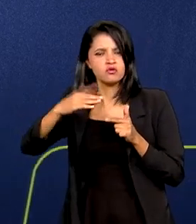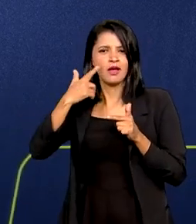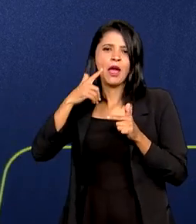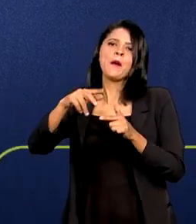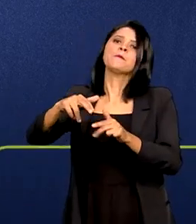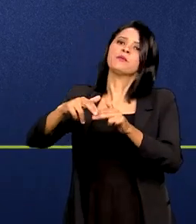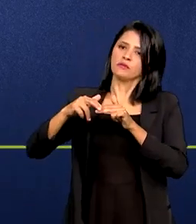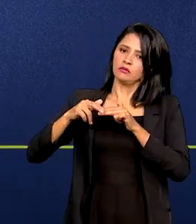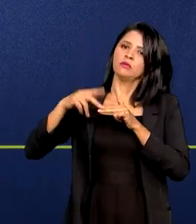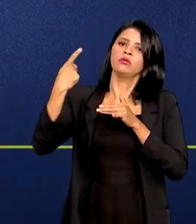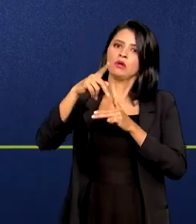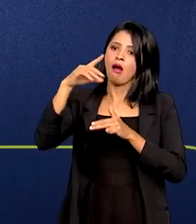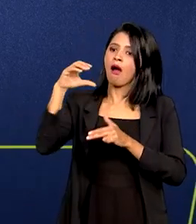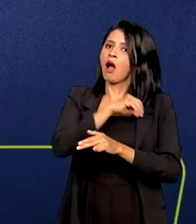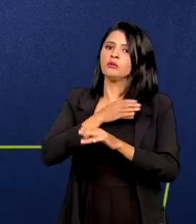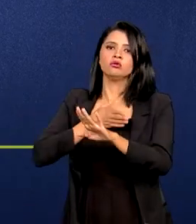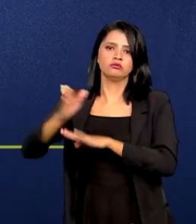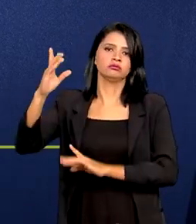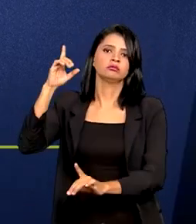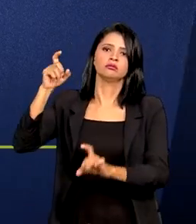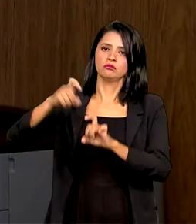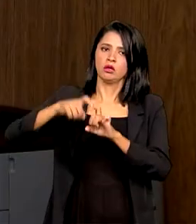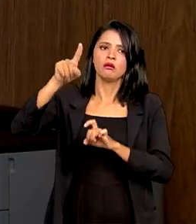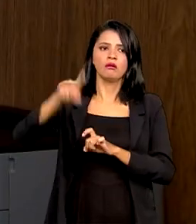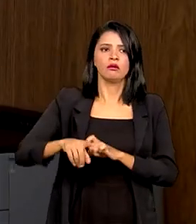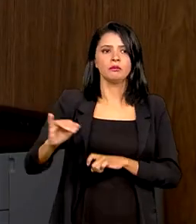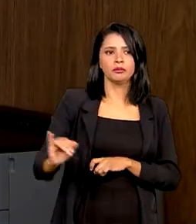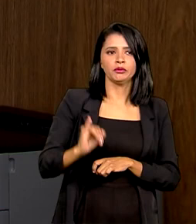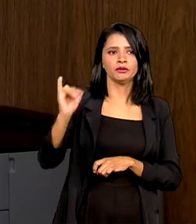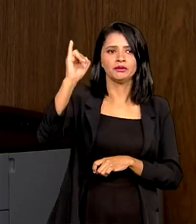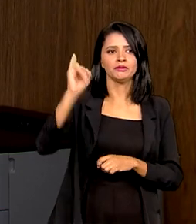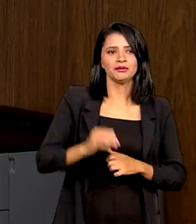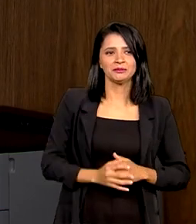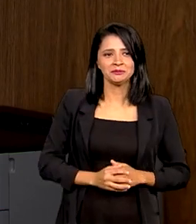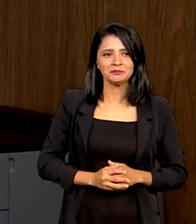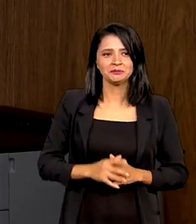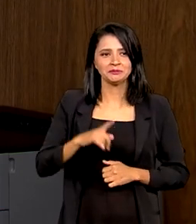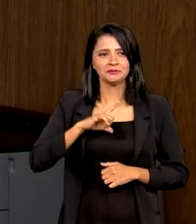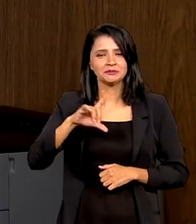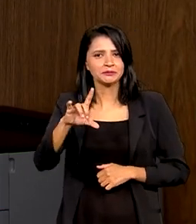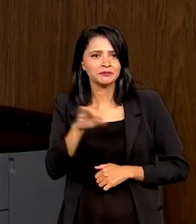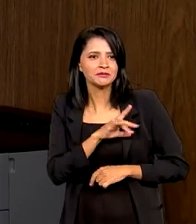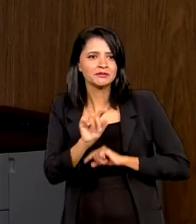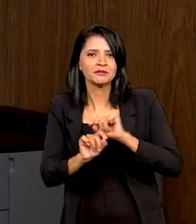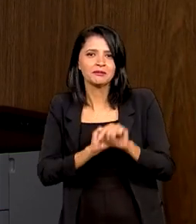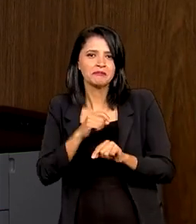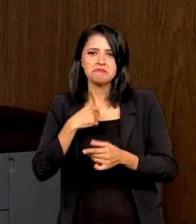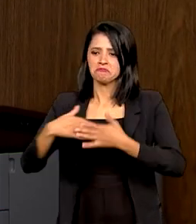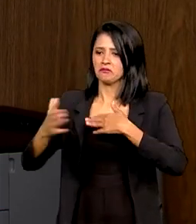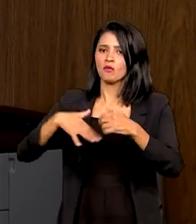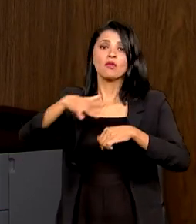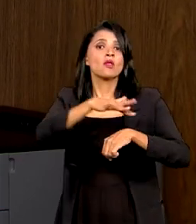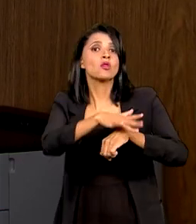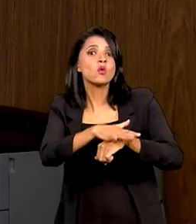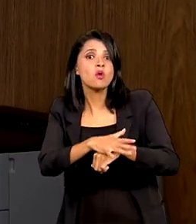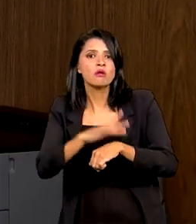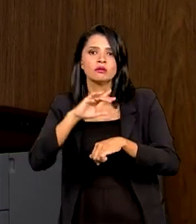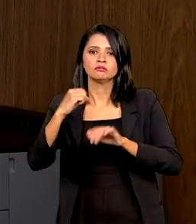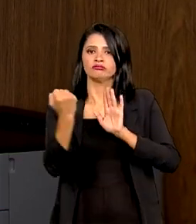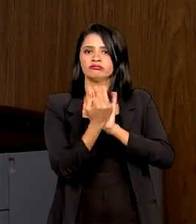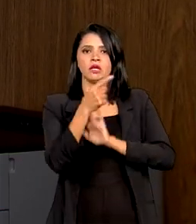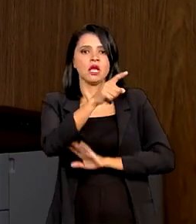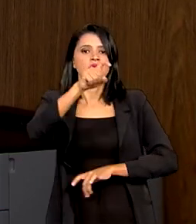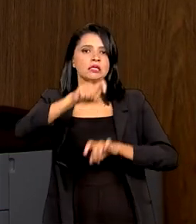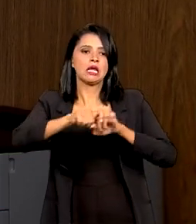isso, o diagnóstico rápido é fundamental. Nós temos um medo muito grande em qualquer doença que impacta na